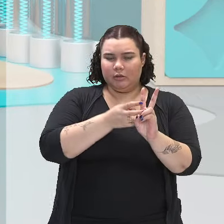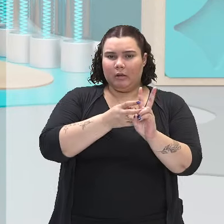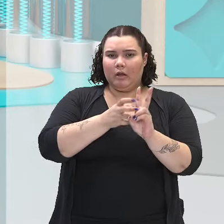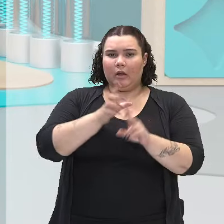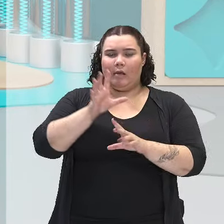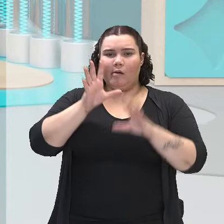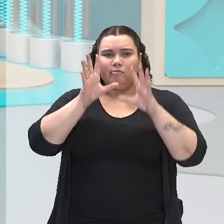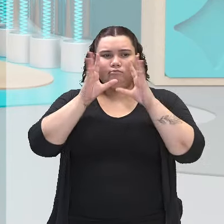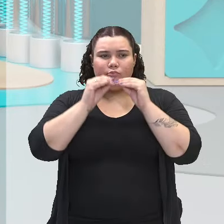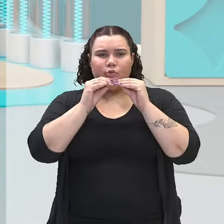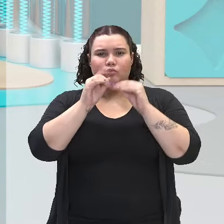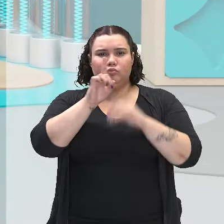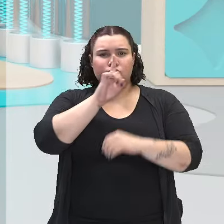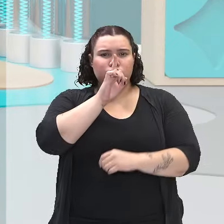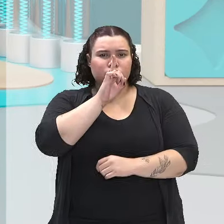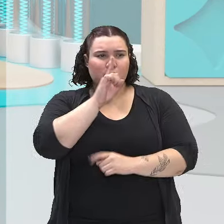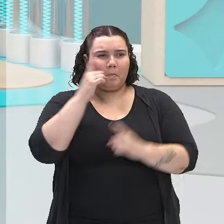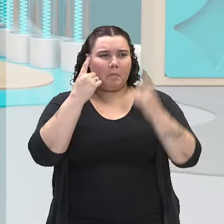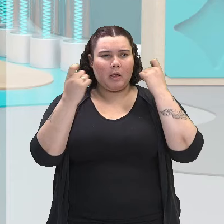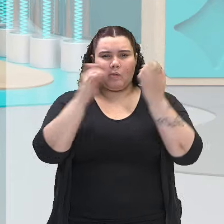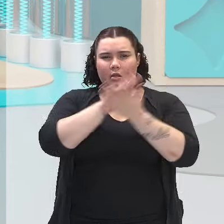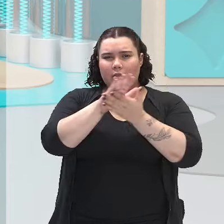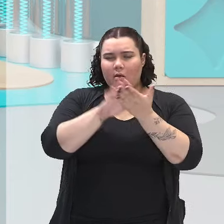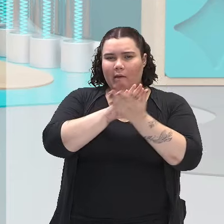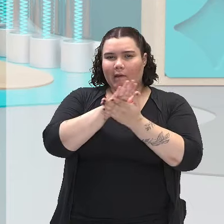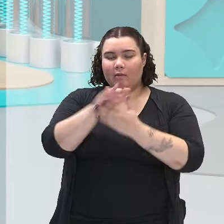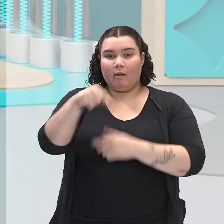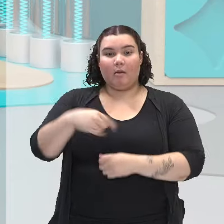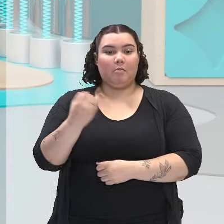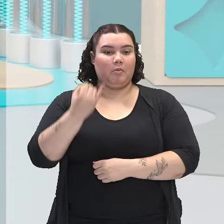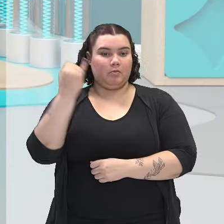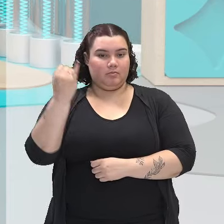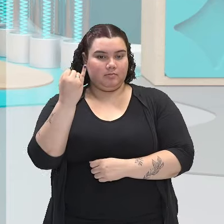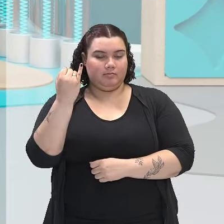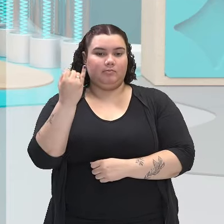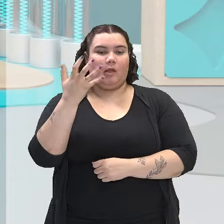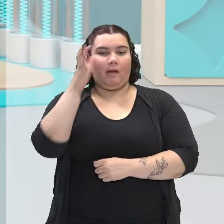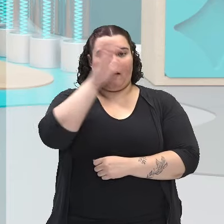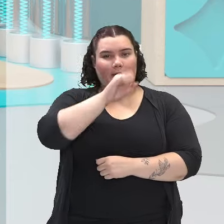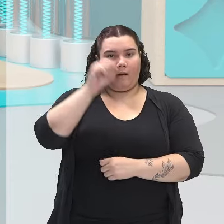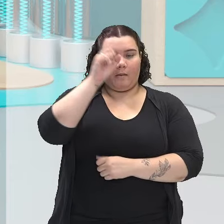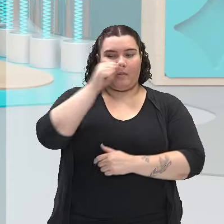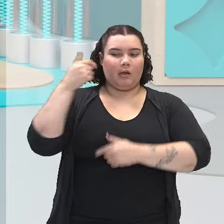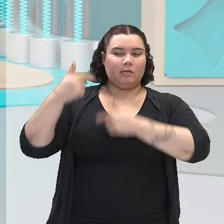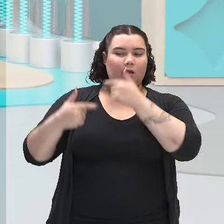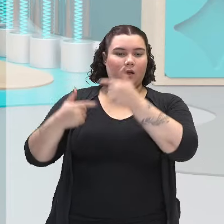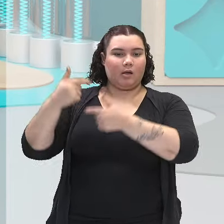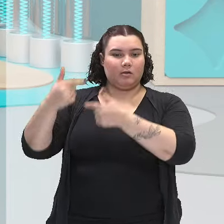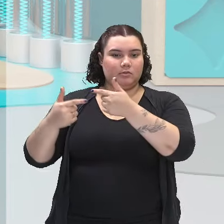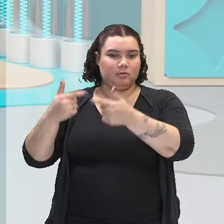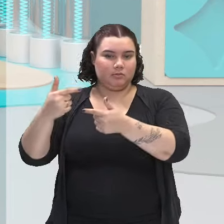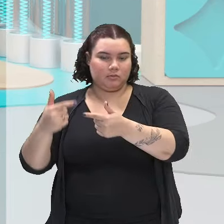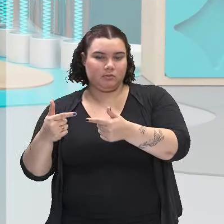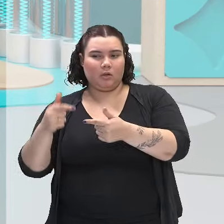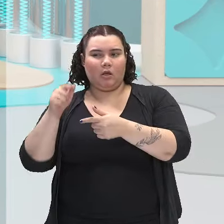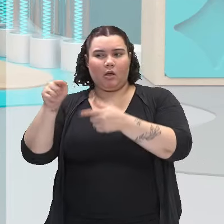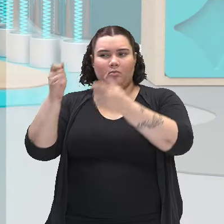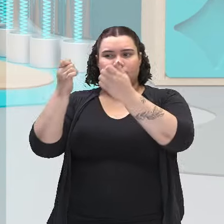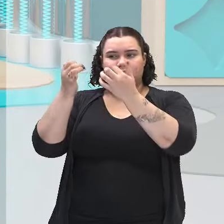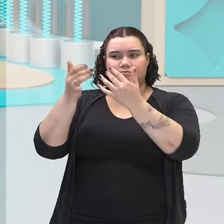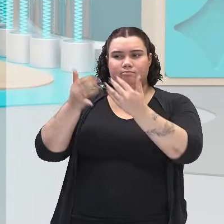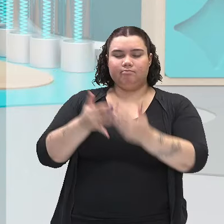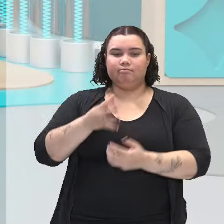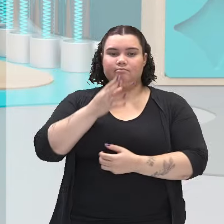sabedoria milenar. Aprendemos com os mais velhos a ouvir mais que falar.